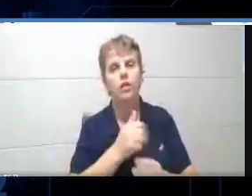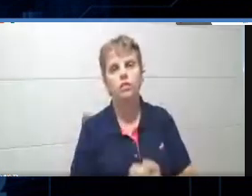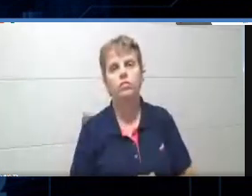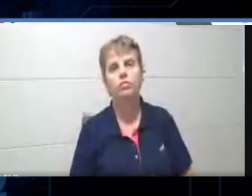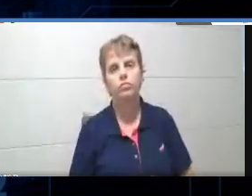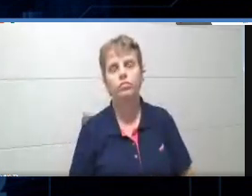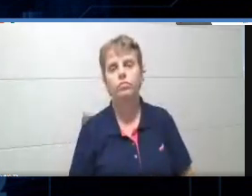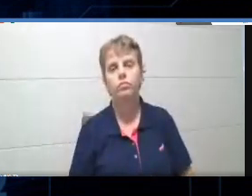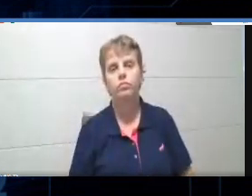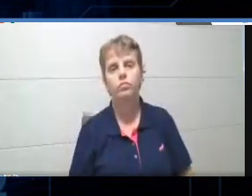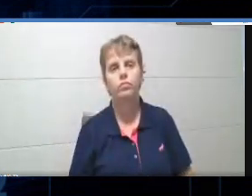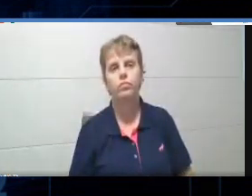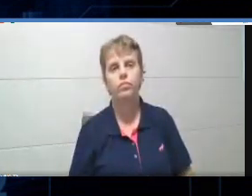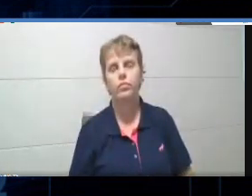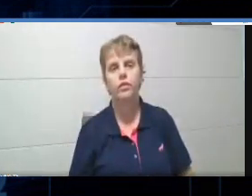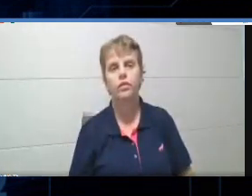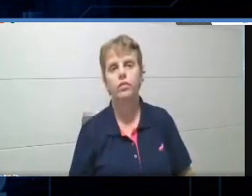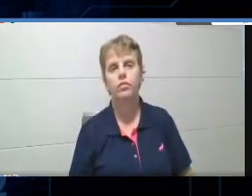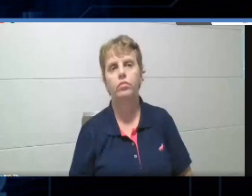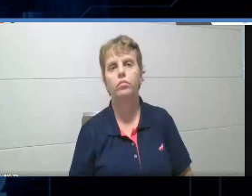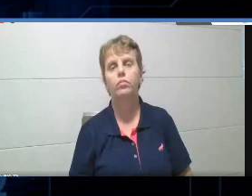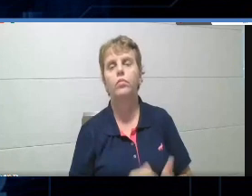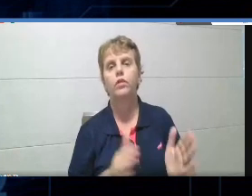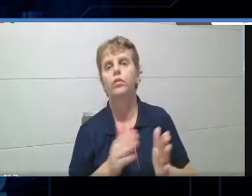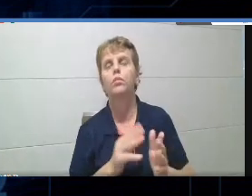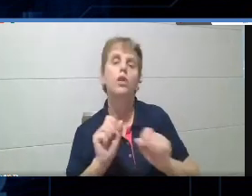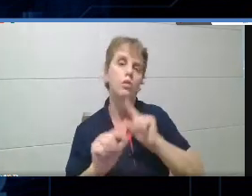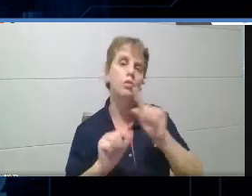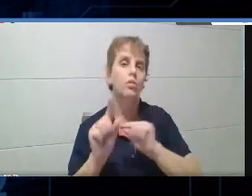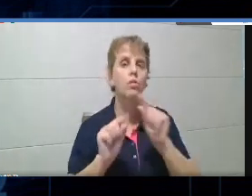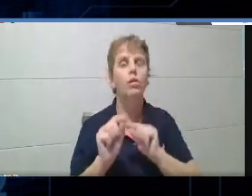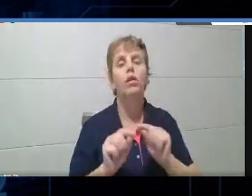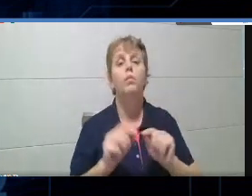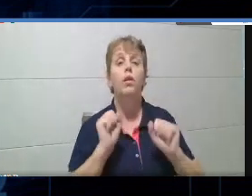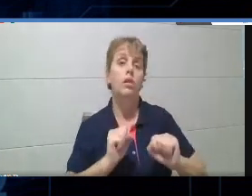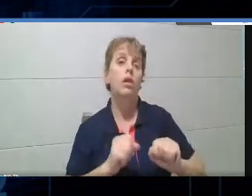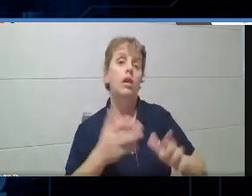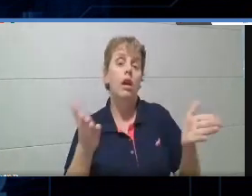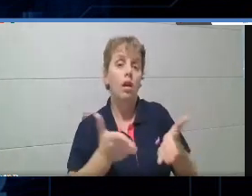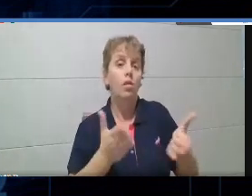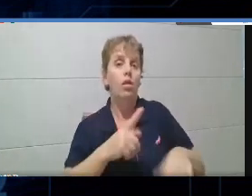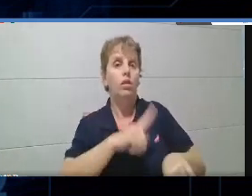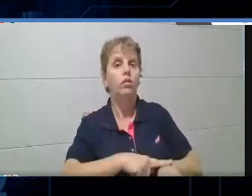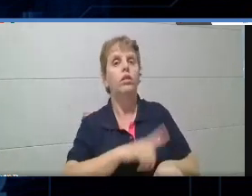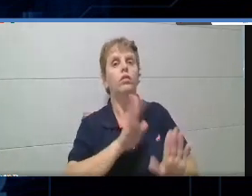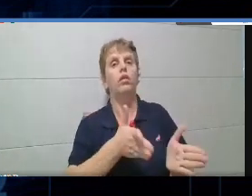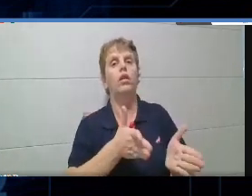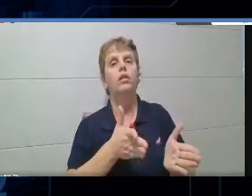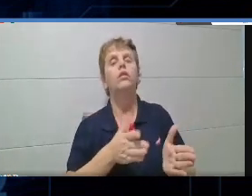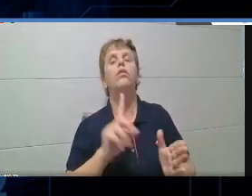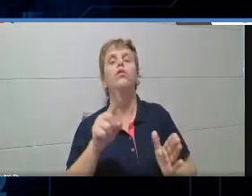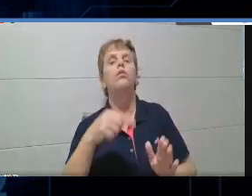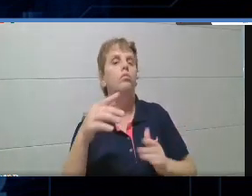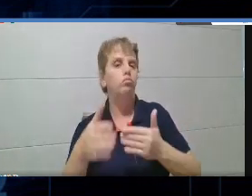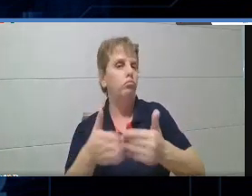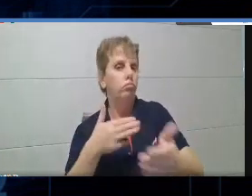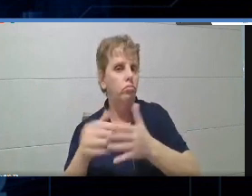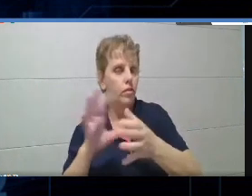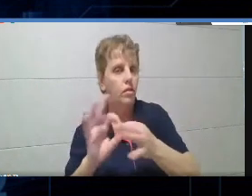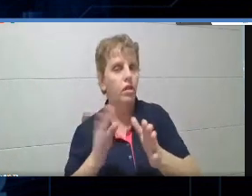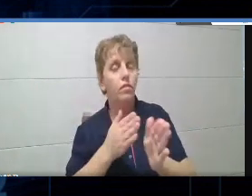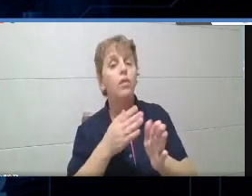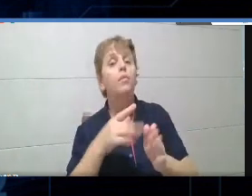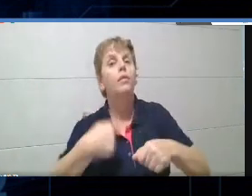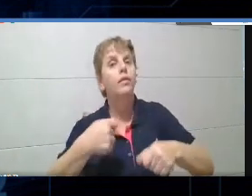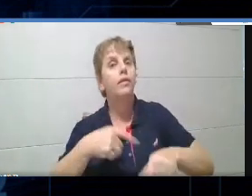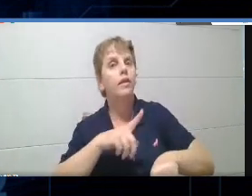simultâneo, tá? Então, eu tenho essas duas opções. Eu posso fazer com eles ao vivo, e todos simultaneamente estão participando do quiz, no mesmo momento, ou eu posso estar marcando